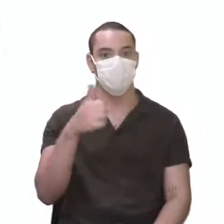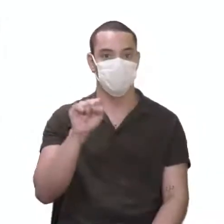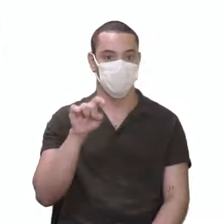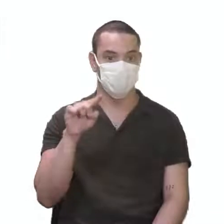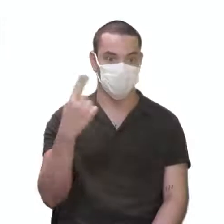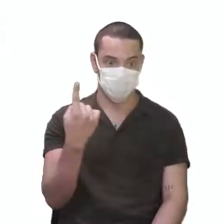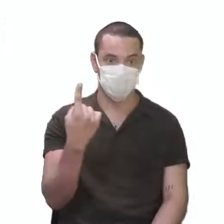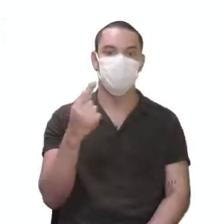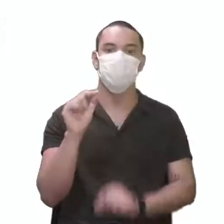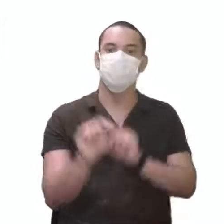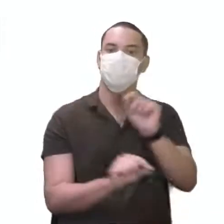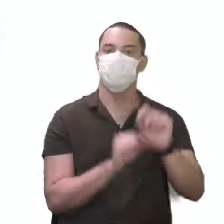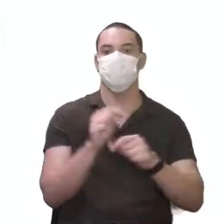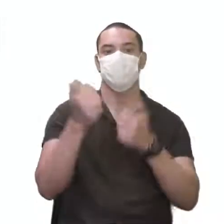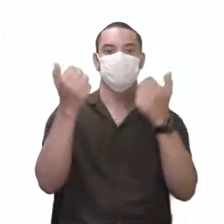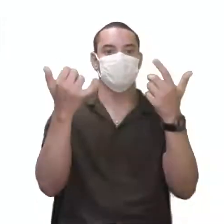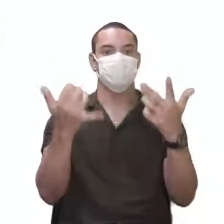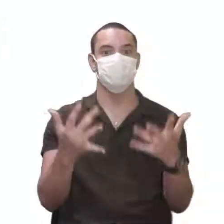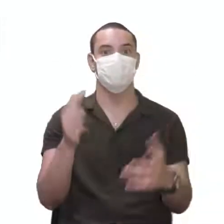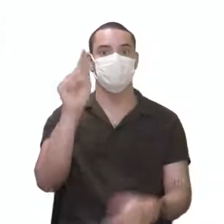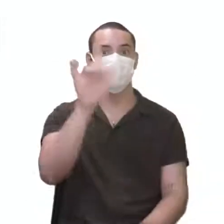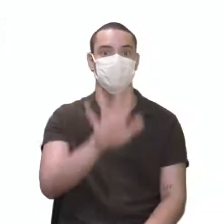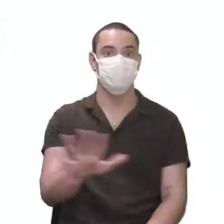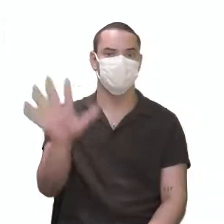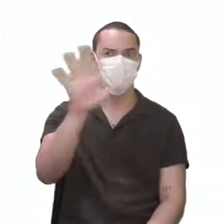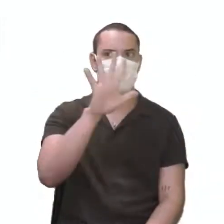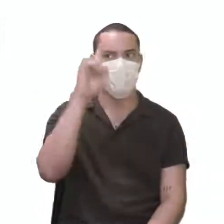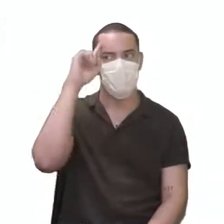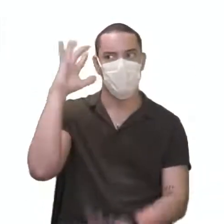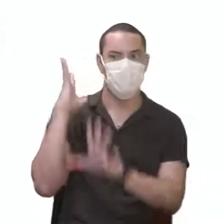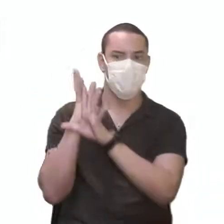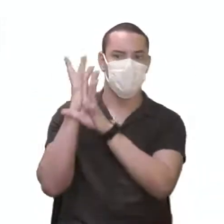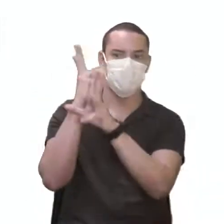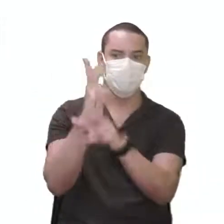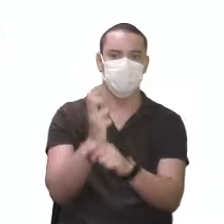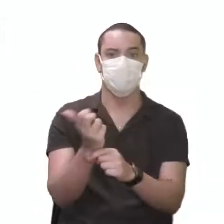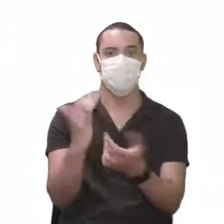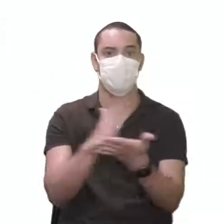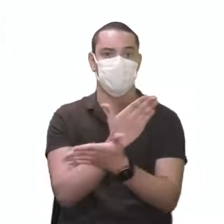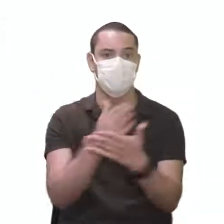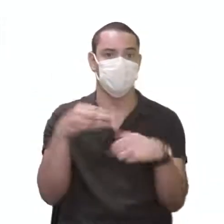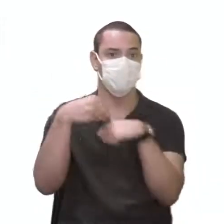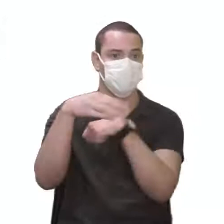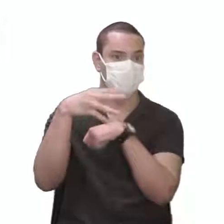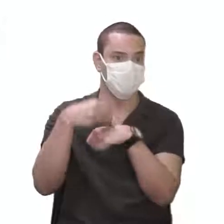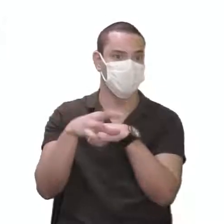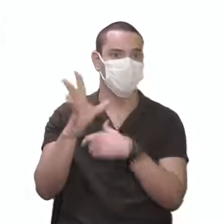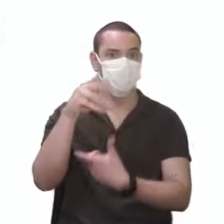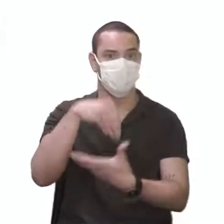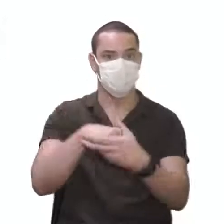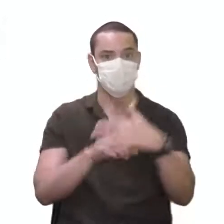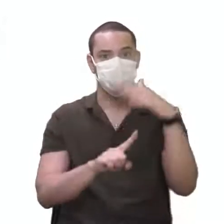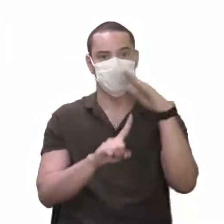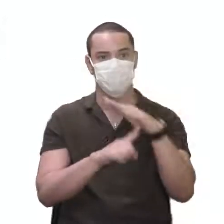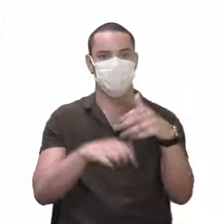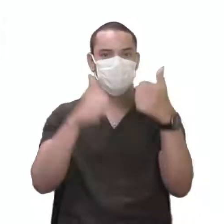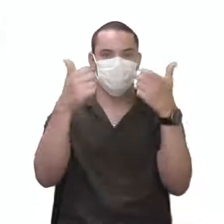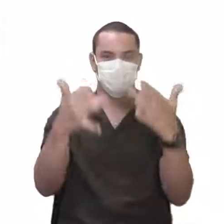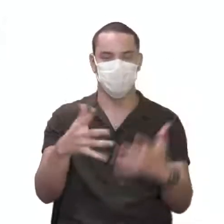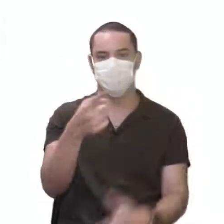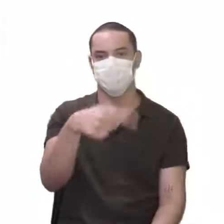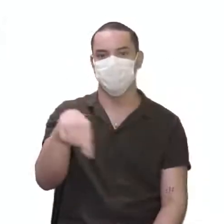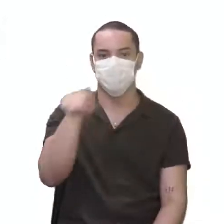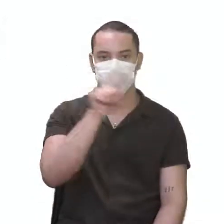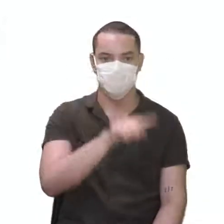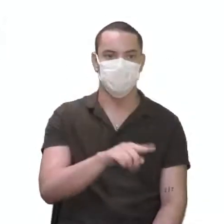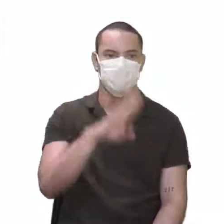.1, onde nós vamos rever algumas das informações passadas dentro dessa unidade que a gente traz aqui para vocês,